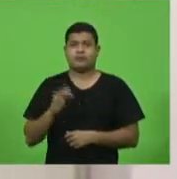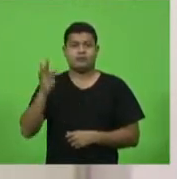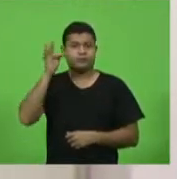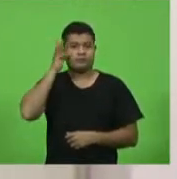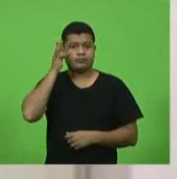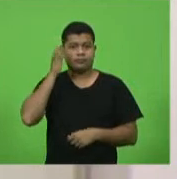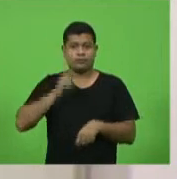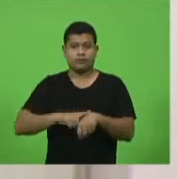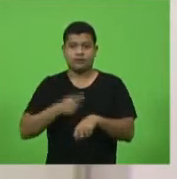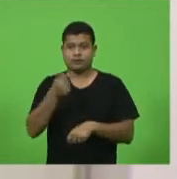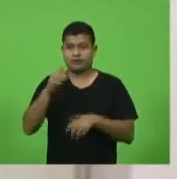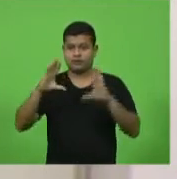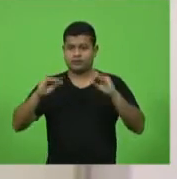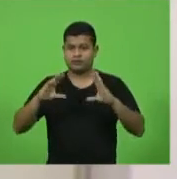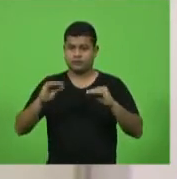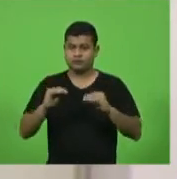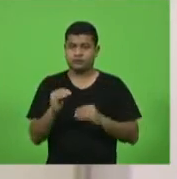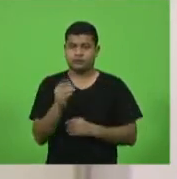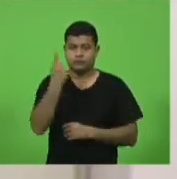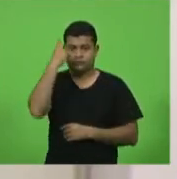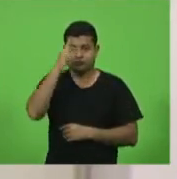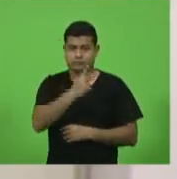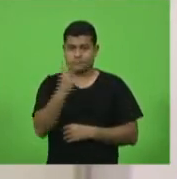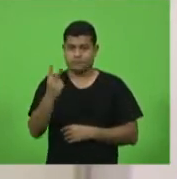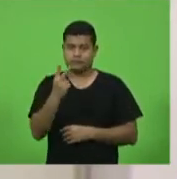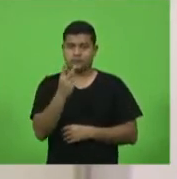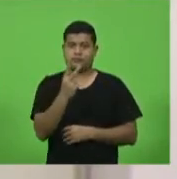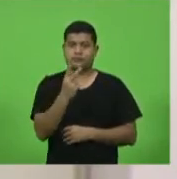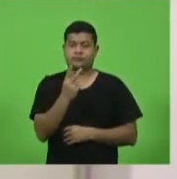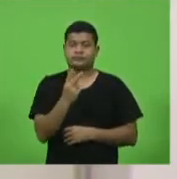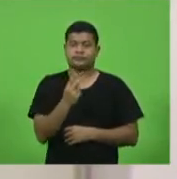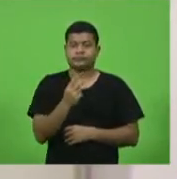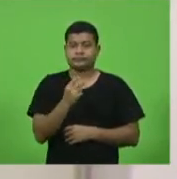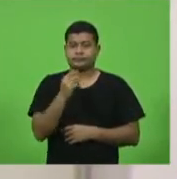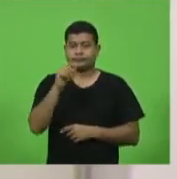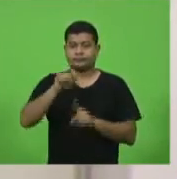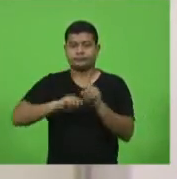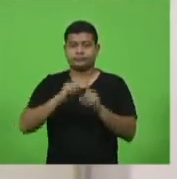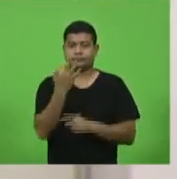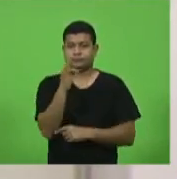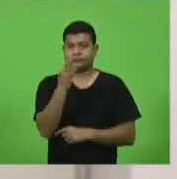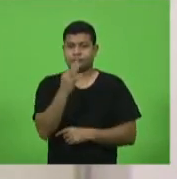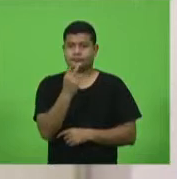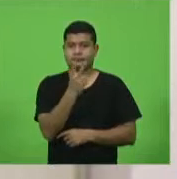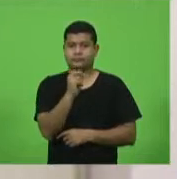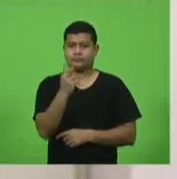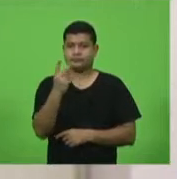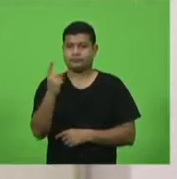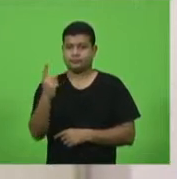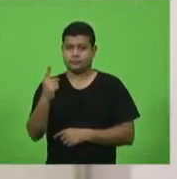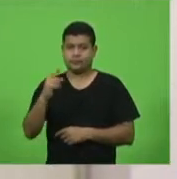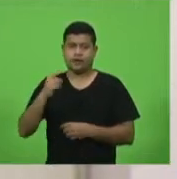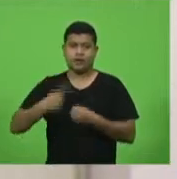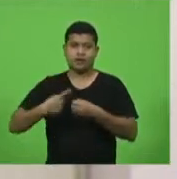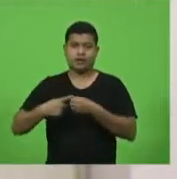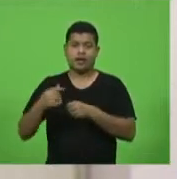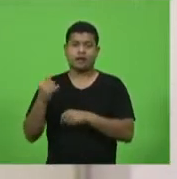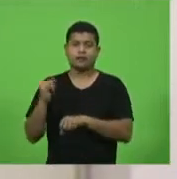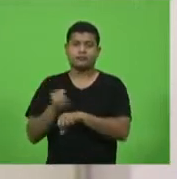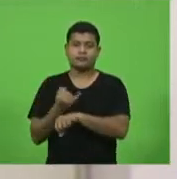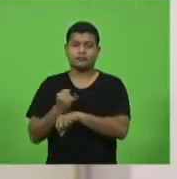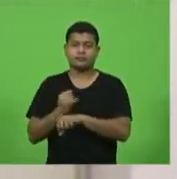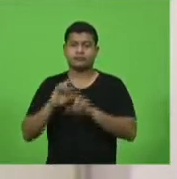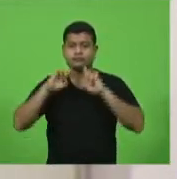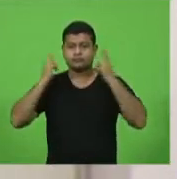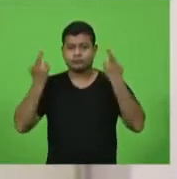19h do dia 22 do mês de fevereiro de 2021, na cidade de Joinville, reuniu-se a Assembleia